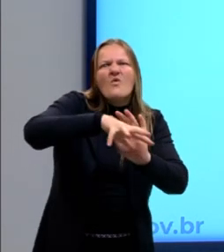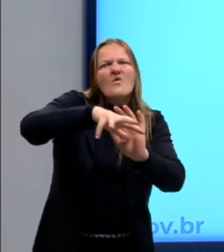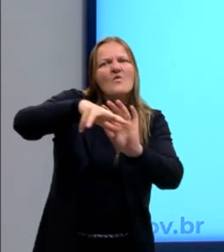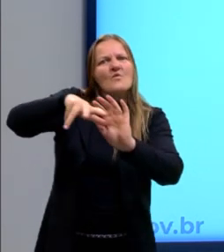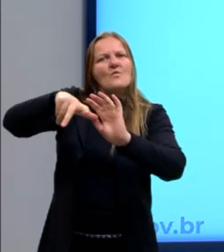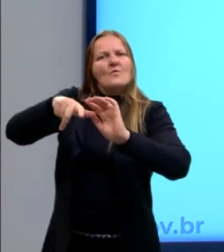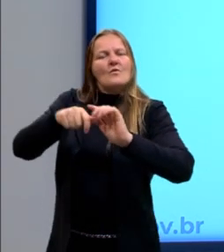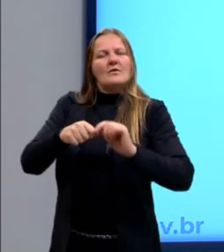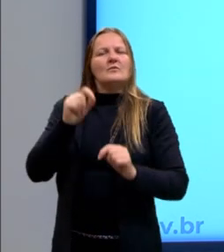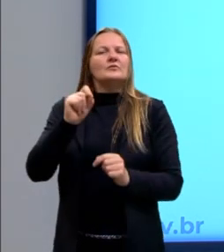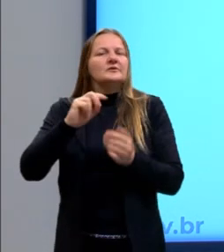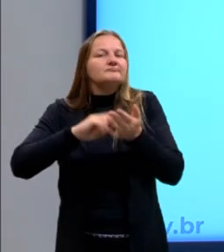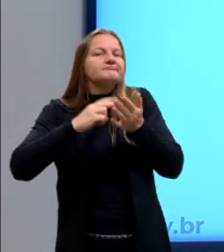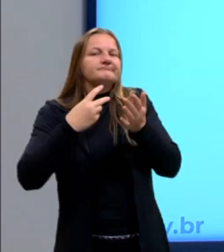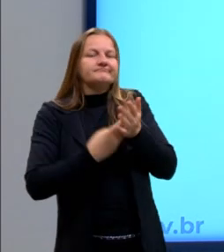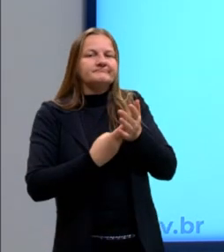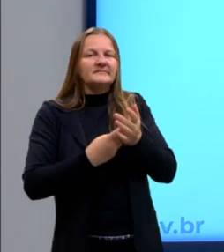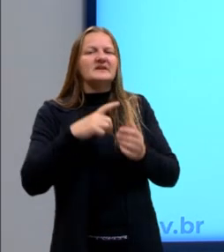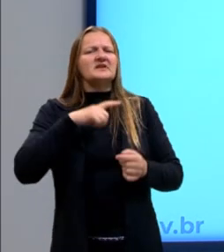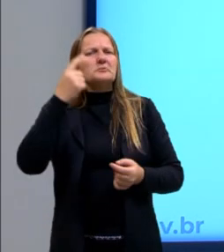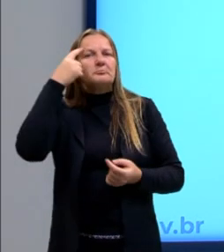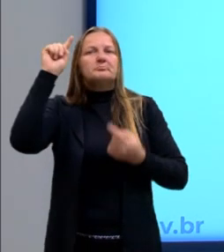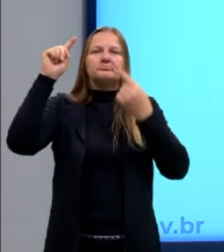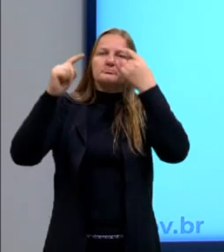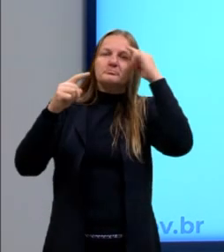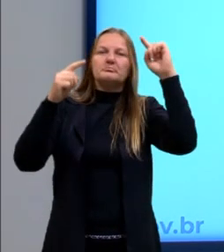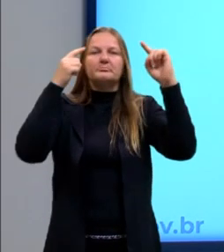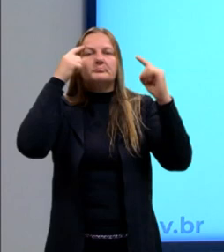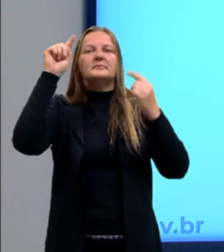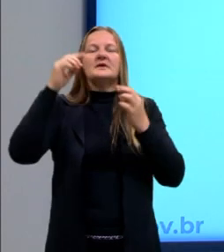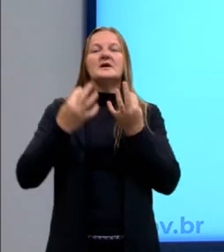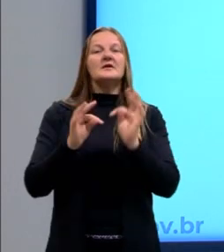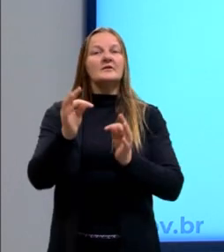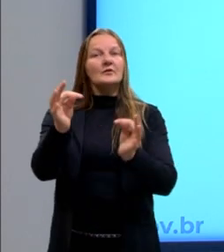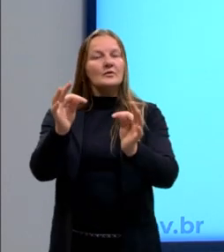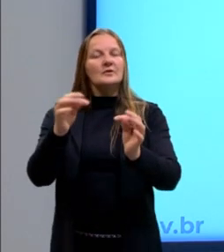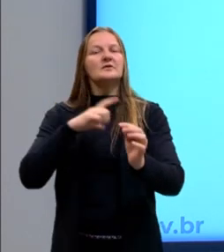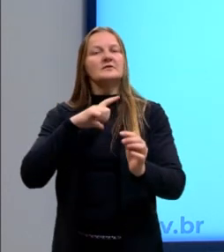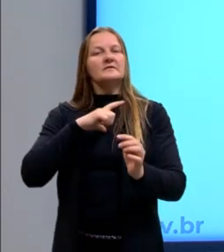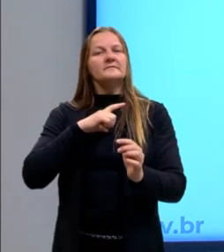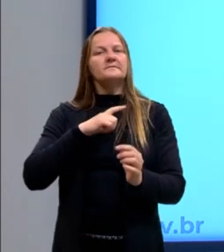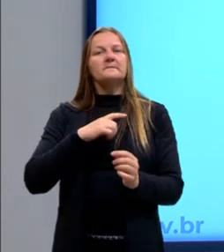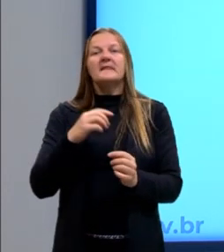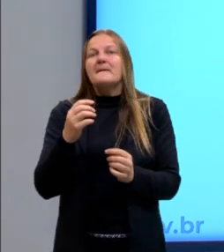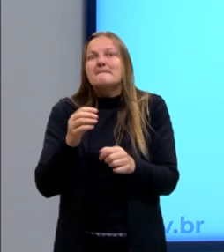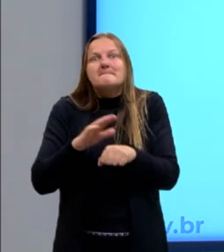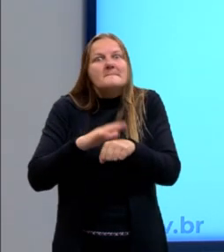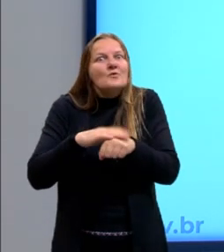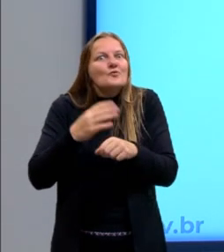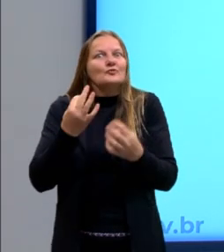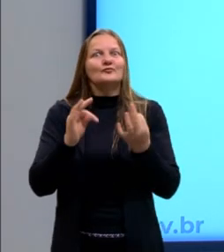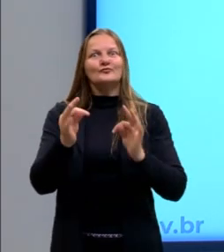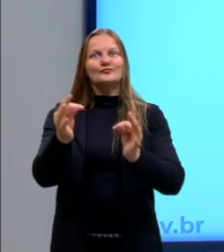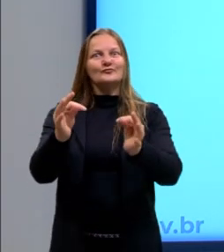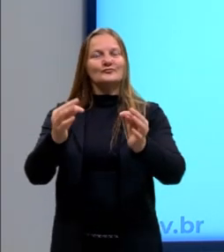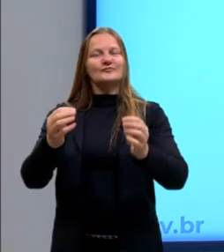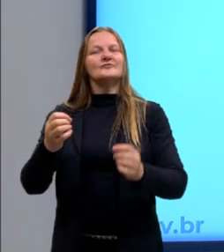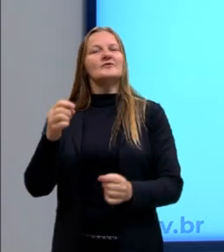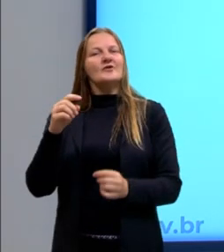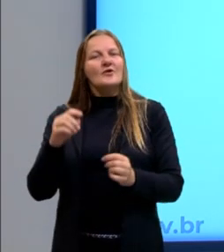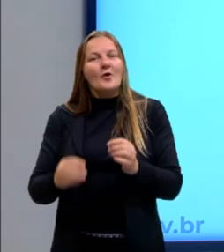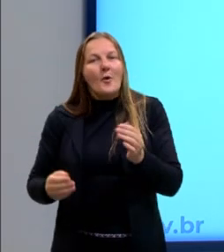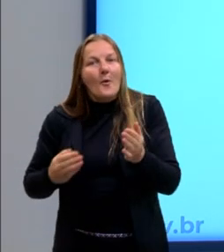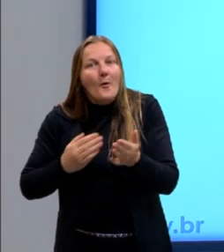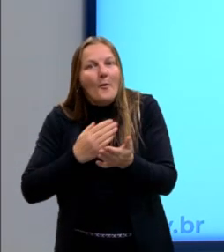dizer? Tem várias invenções tecnológicas, tem várias inovações no conhecimento que